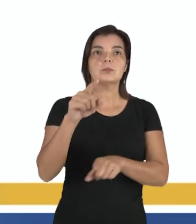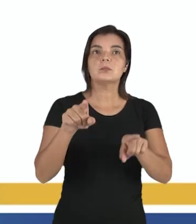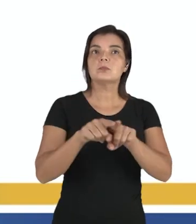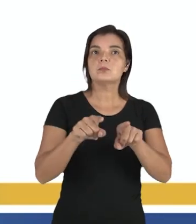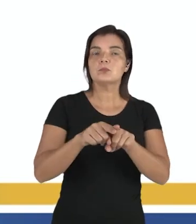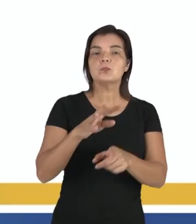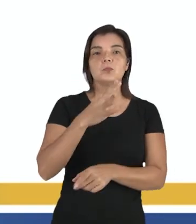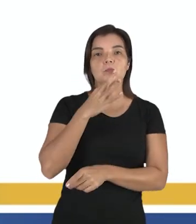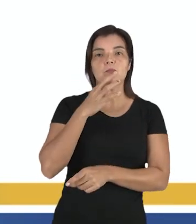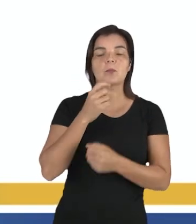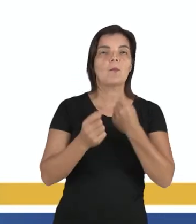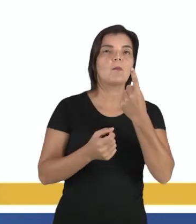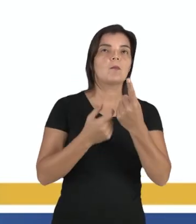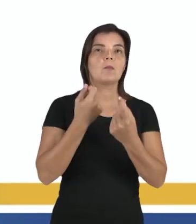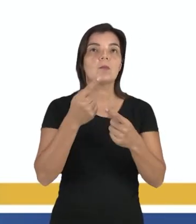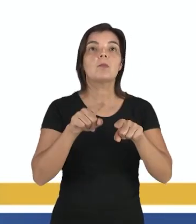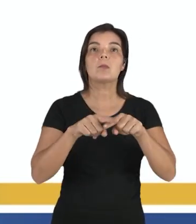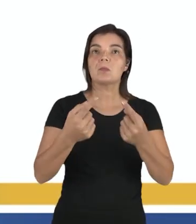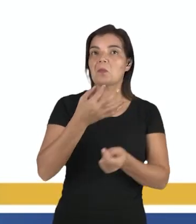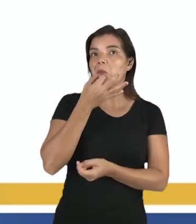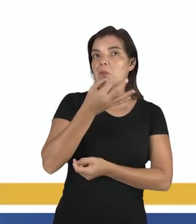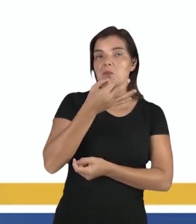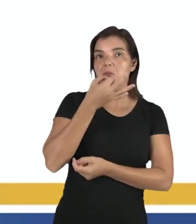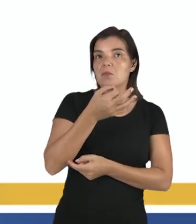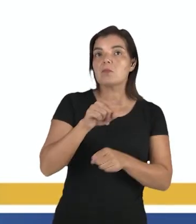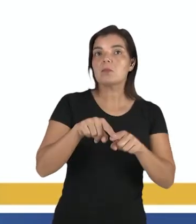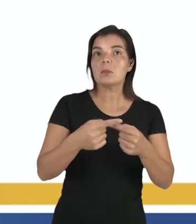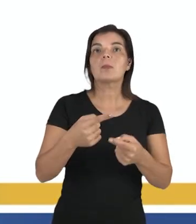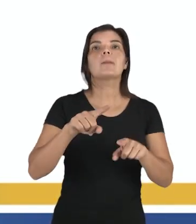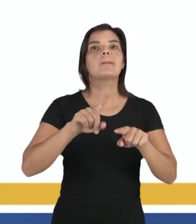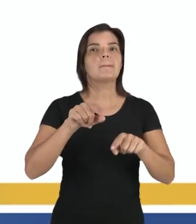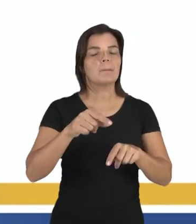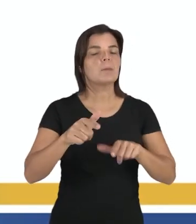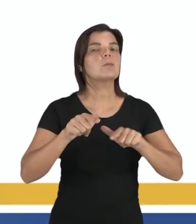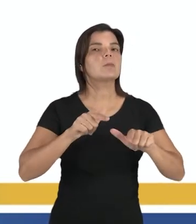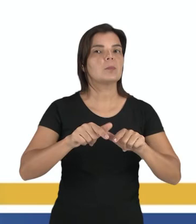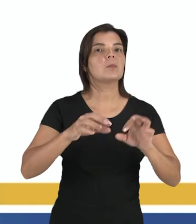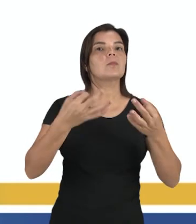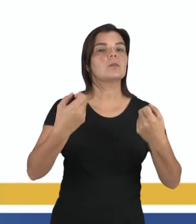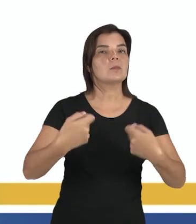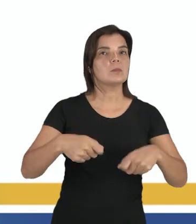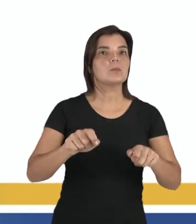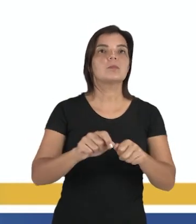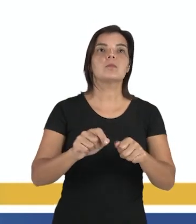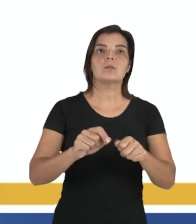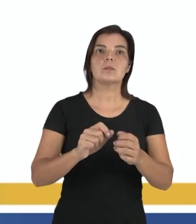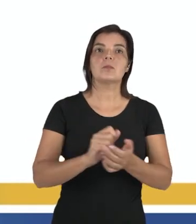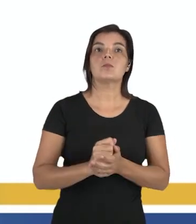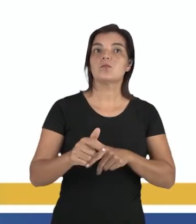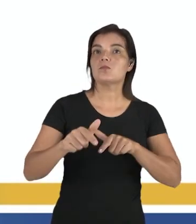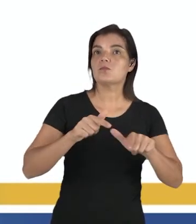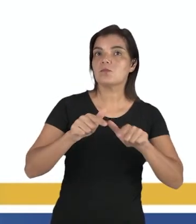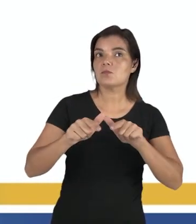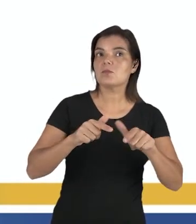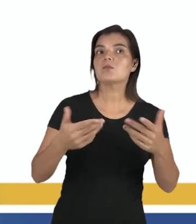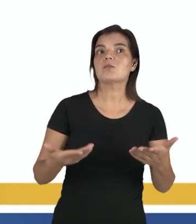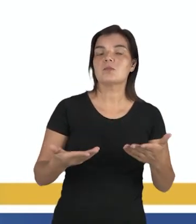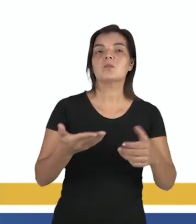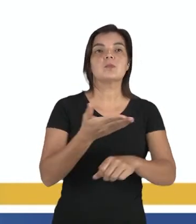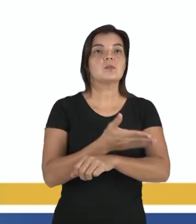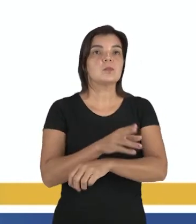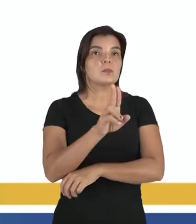que a ciência, não é um conhecimento especulativo, nem uma opinião a ser sustentada, mas um trabalho a ser feito, é fazer